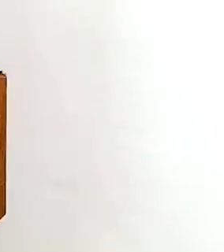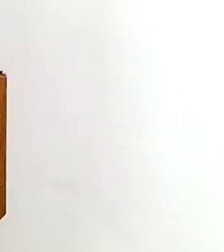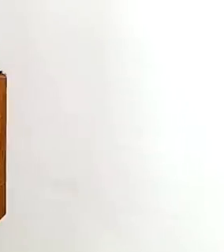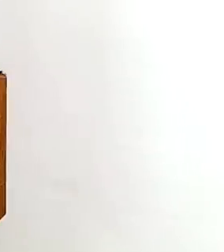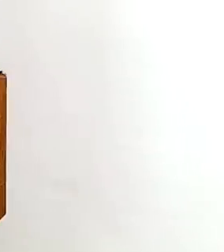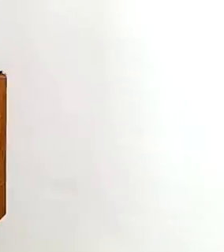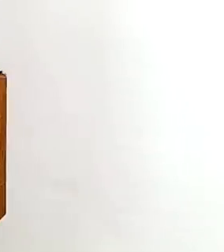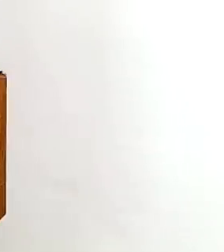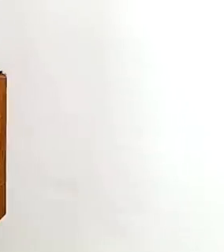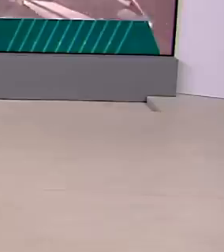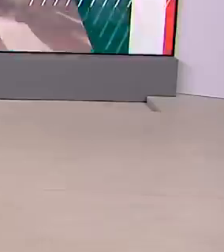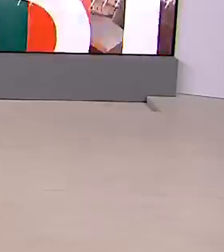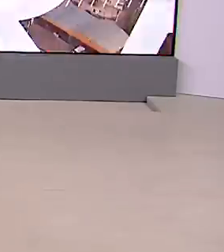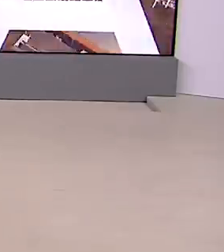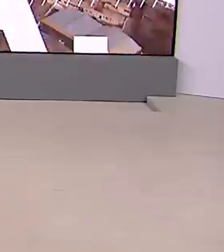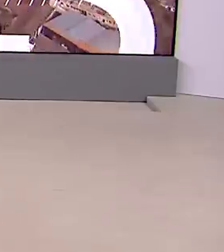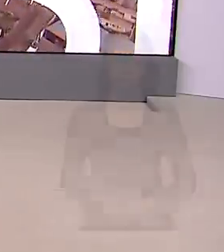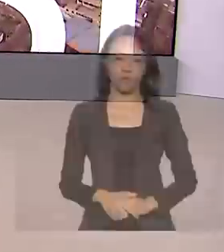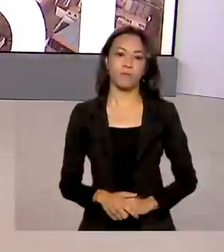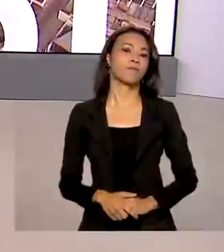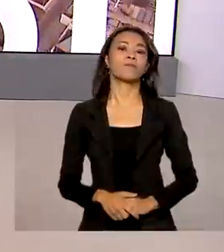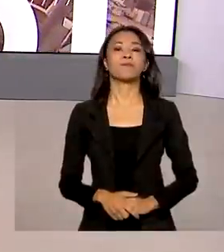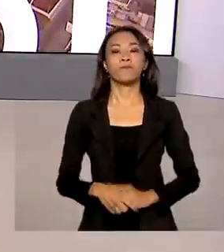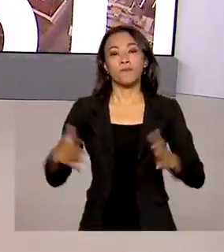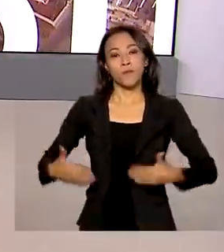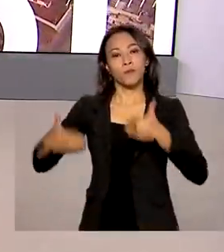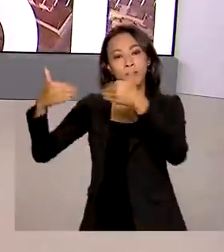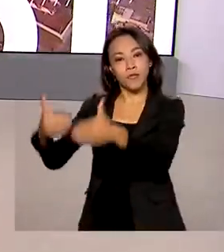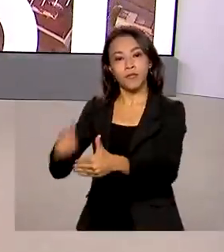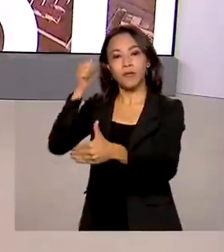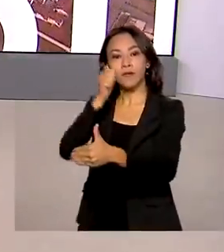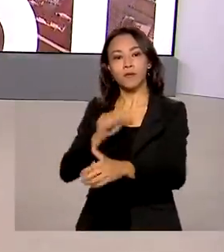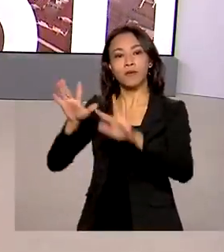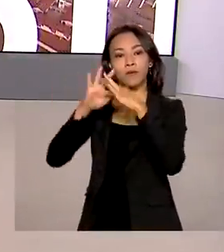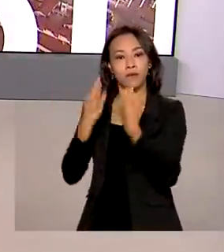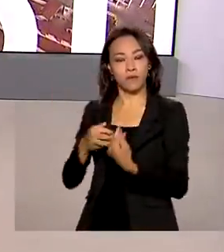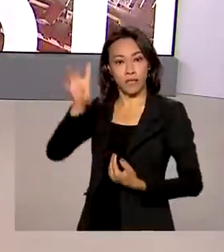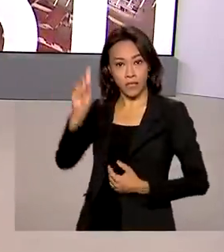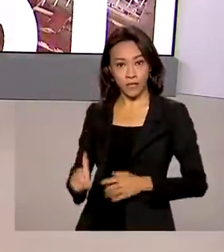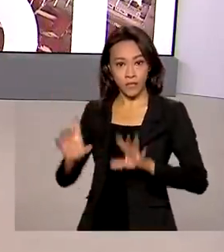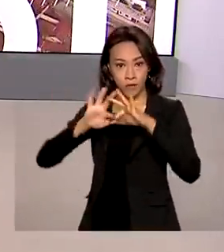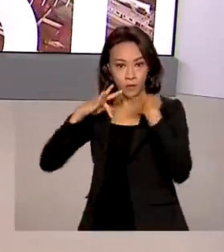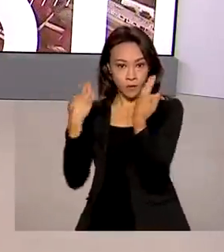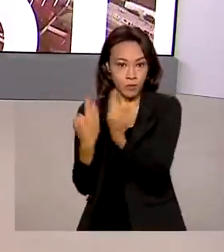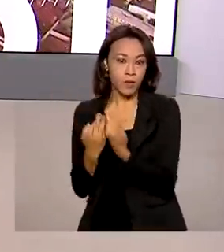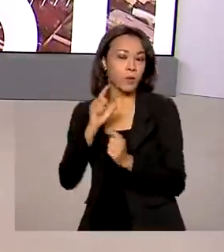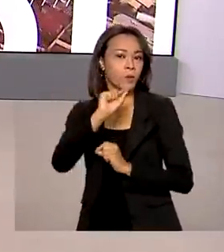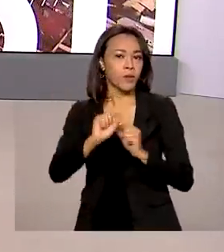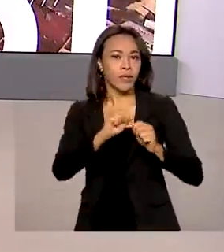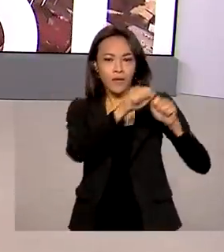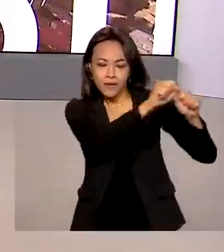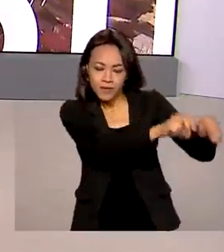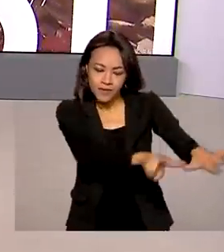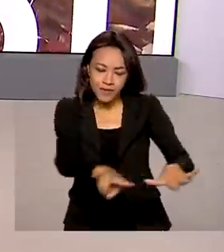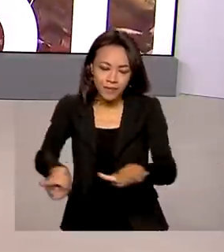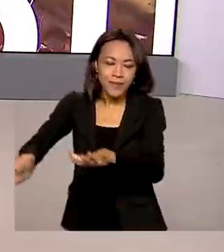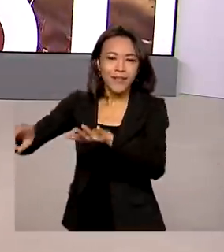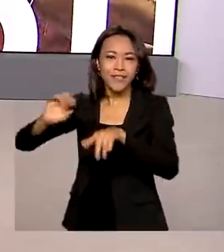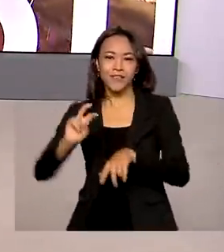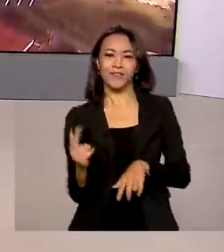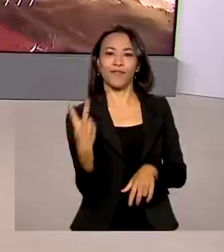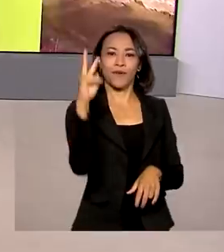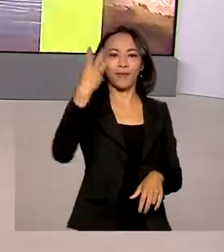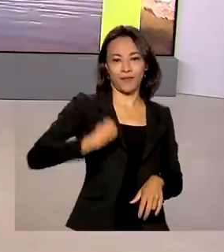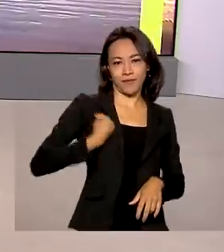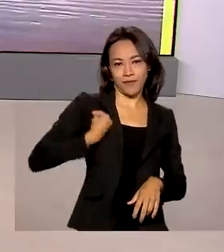permanentemente. O Ministério da Mulher, da Família e dos Direitos Humanos promove a Semana de Valorização da Vida